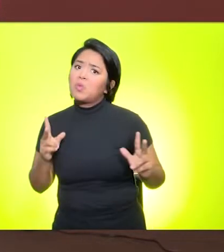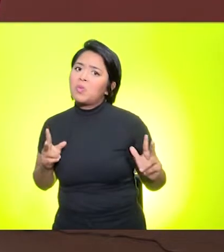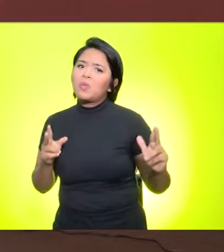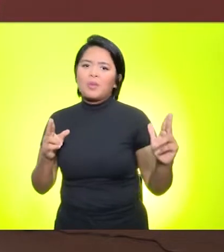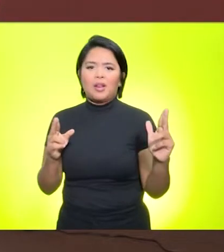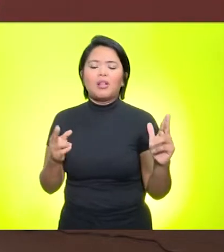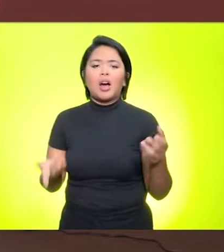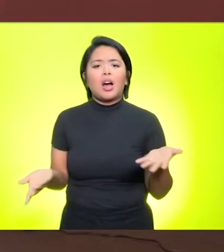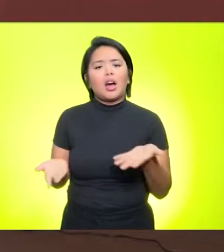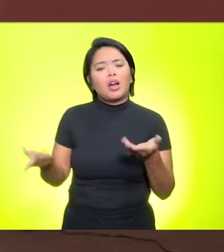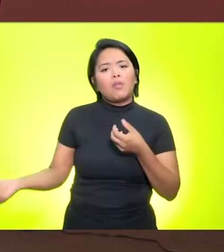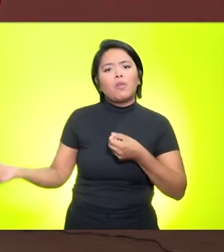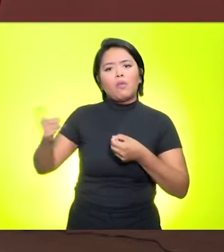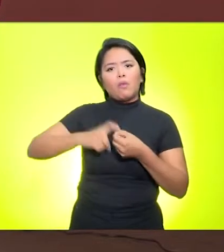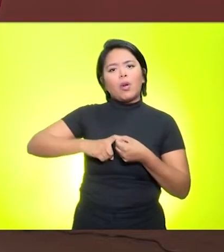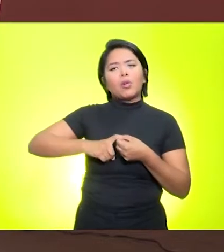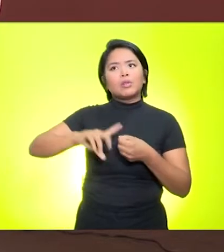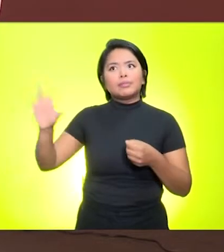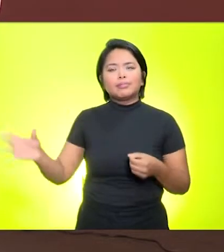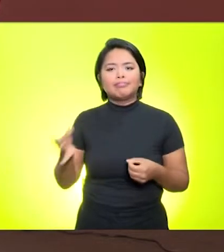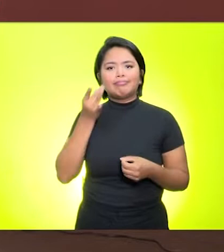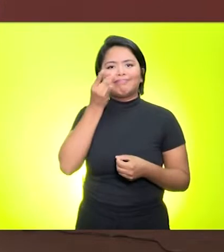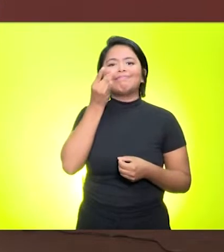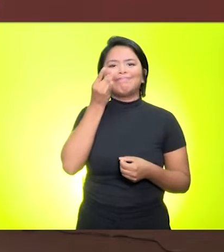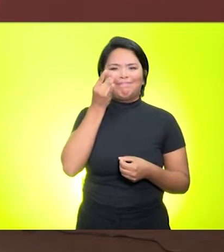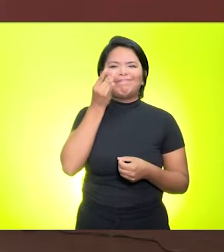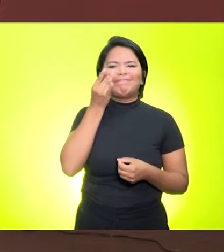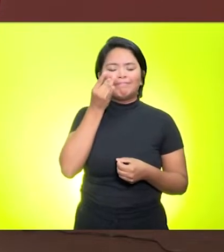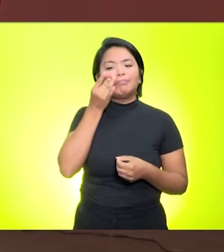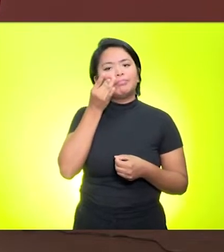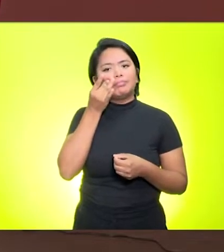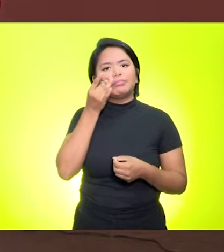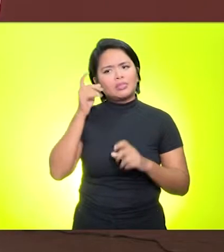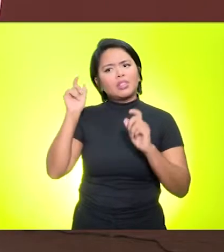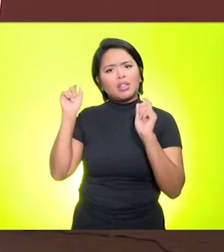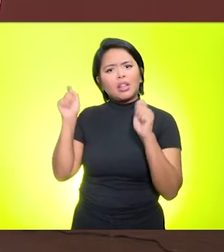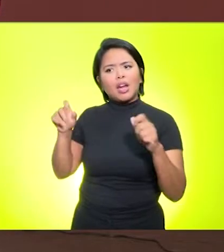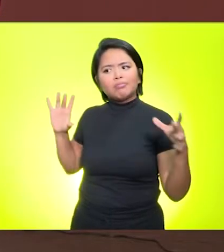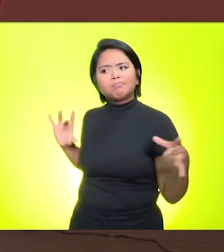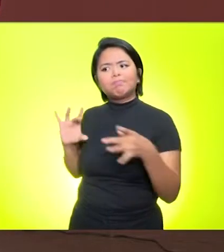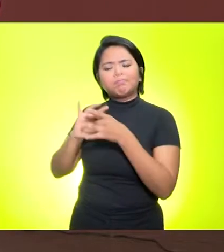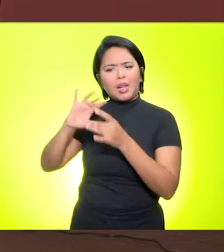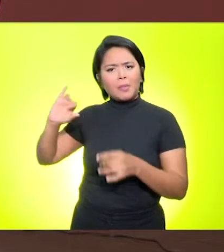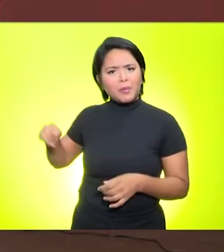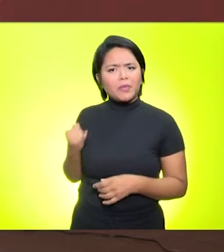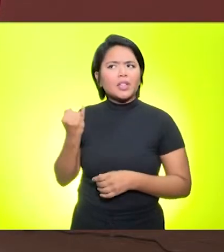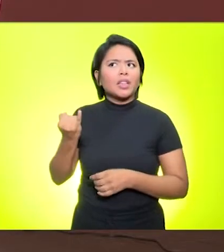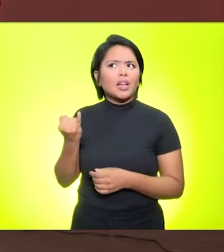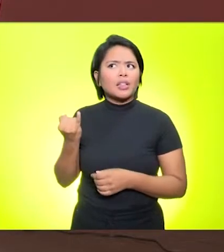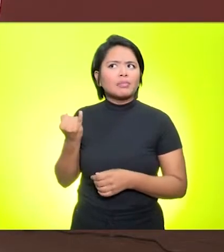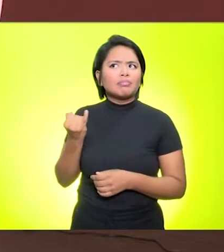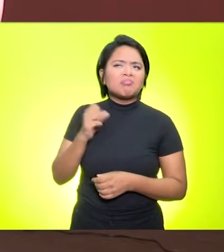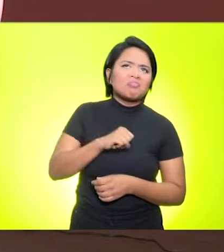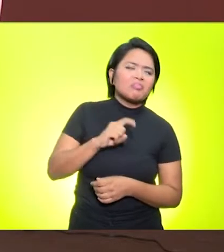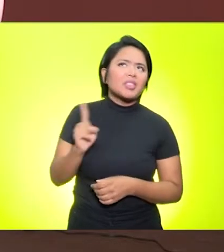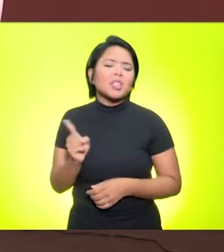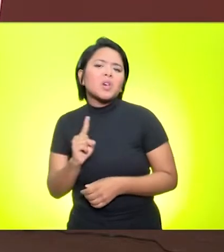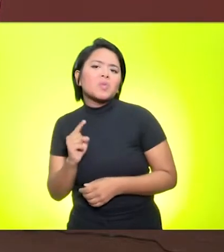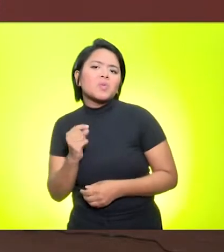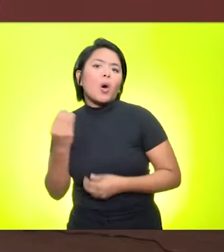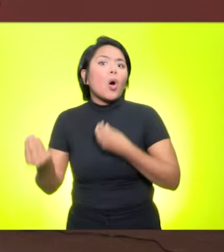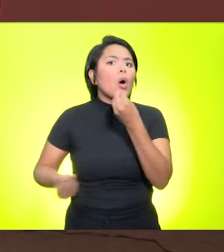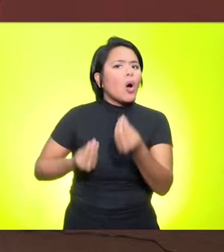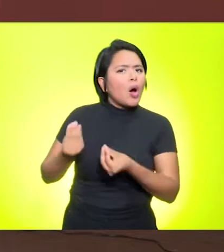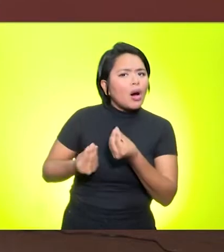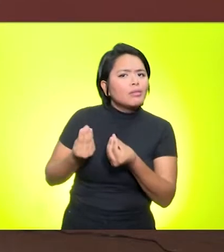vamos voltar para a sala de aula presencial. Tudo isso vai ser aproveitado ou não? De que maneira? Como que a gente